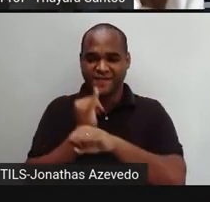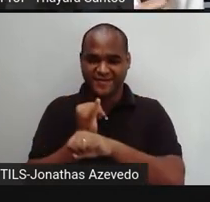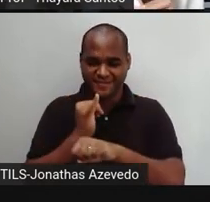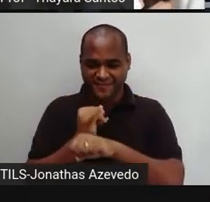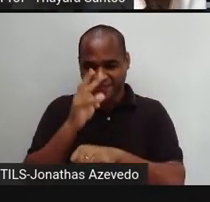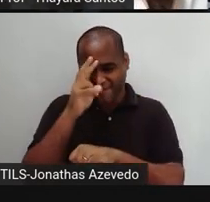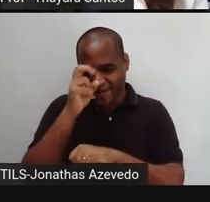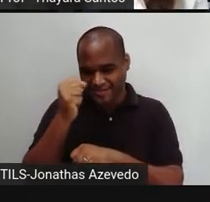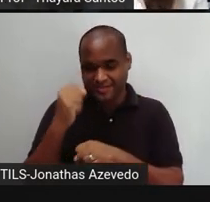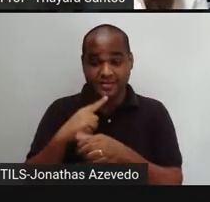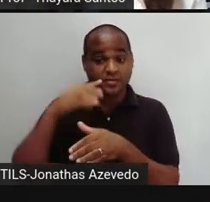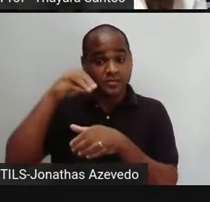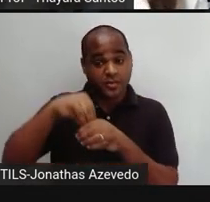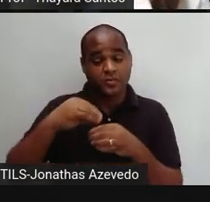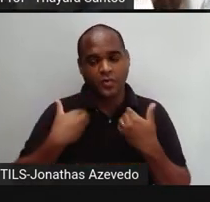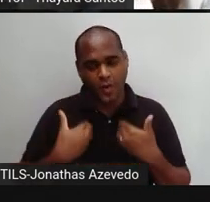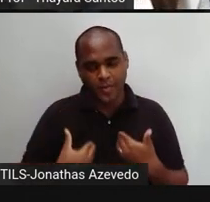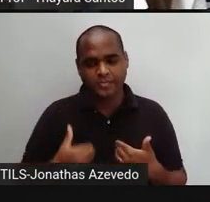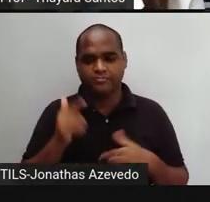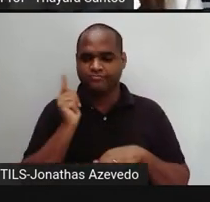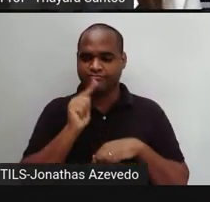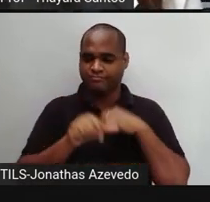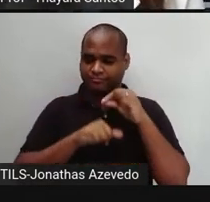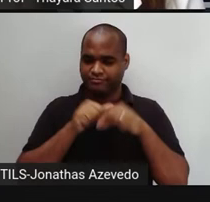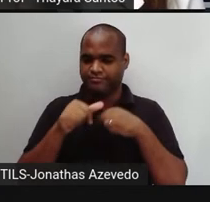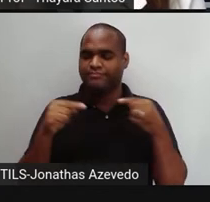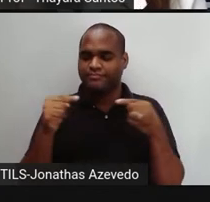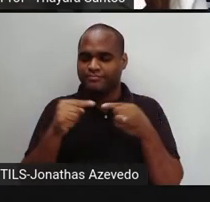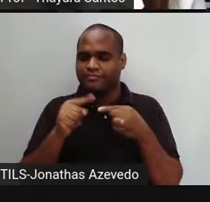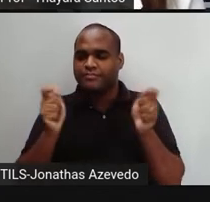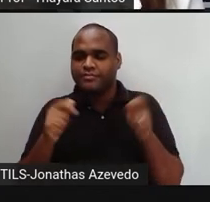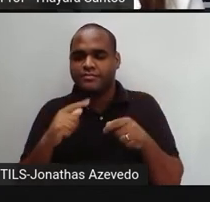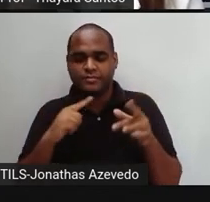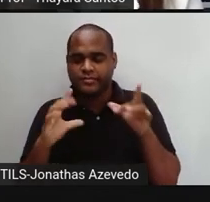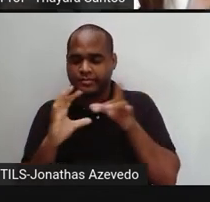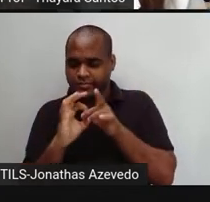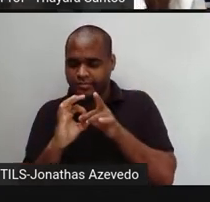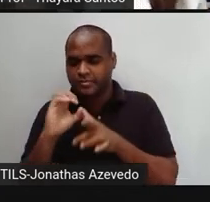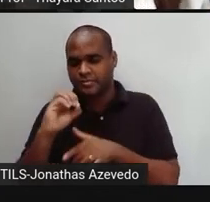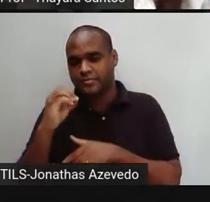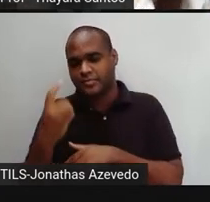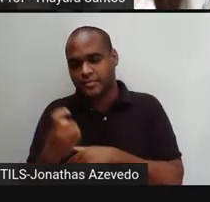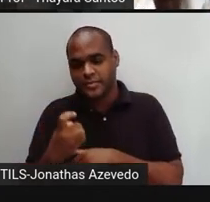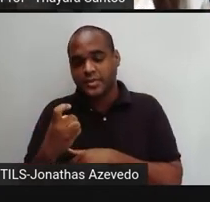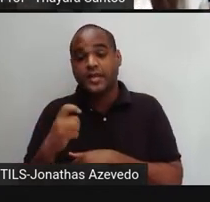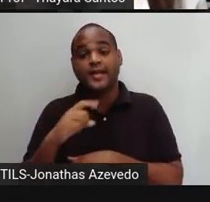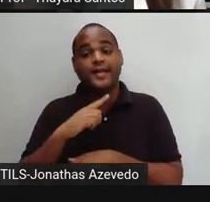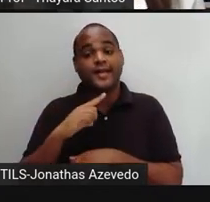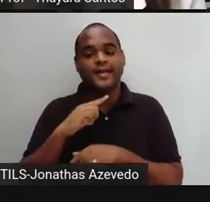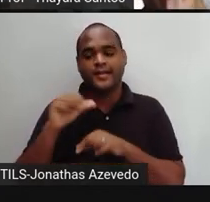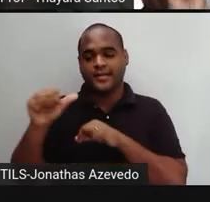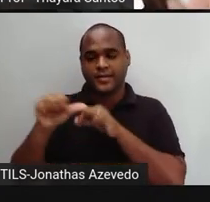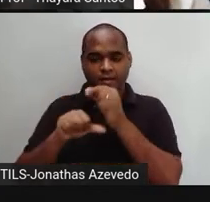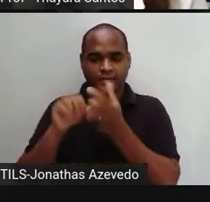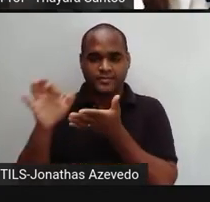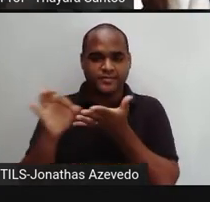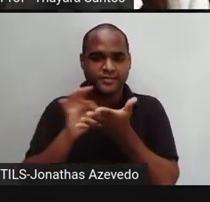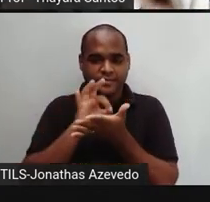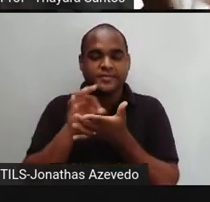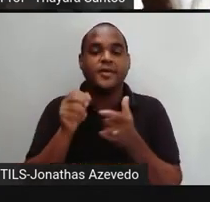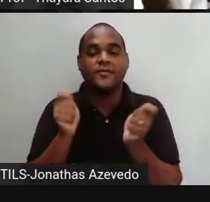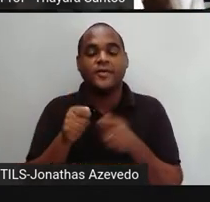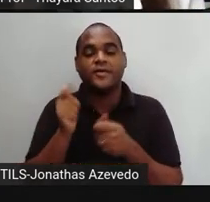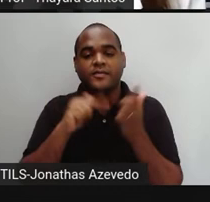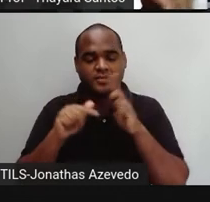que vai reconhecer e se ligar com o oxigênio para poder transportar ele para a célula que está necessitando dele. Então, para vocês verem